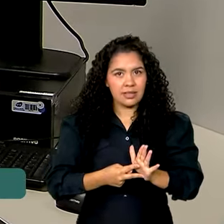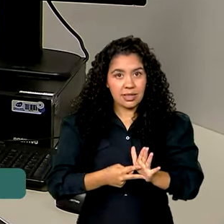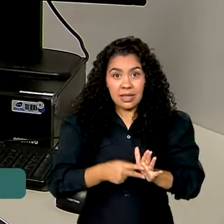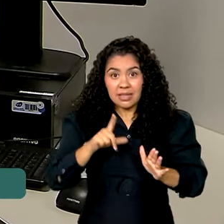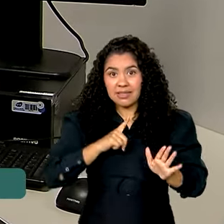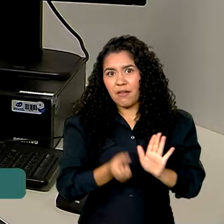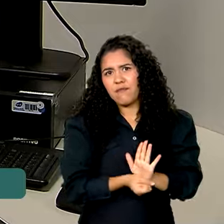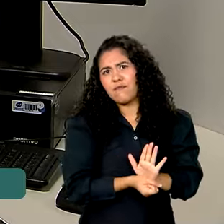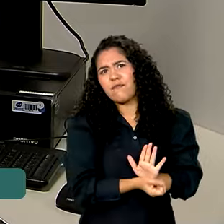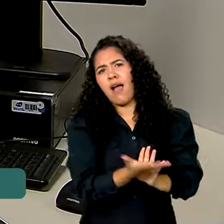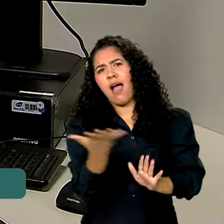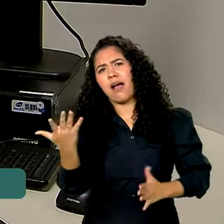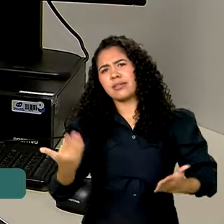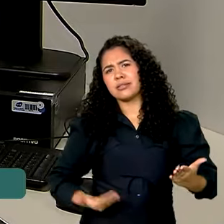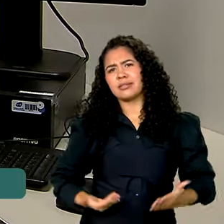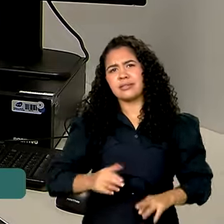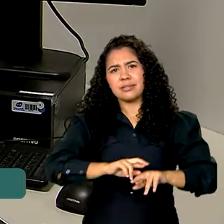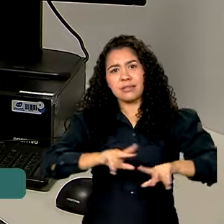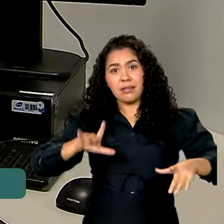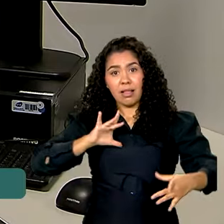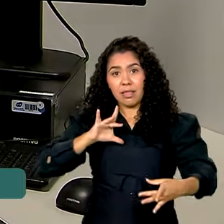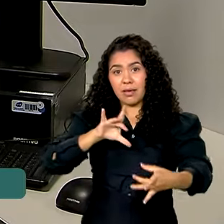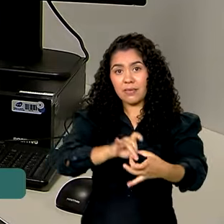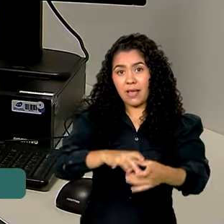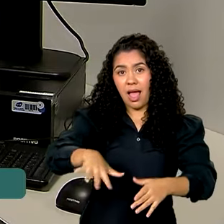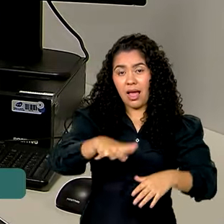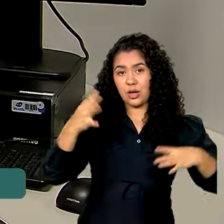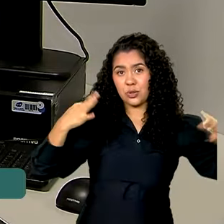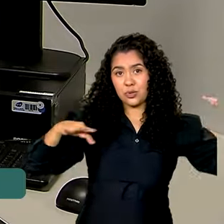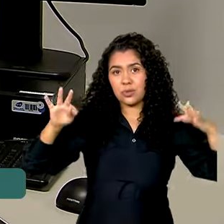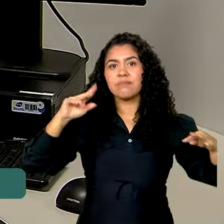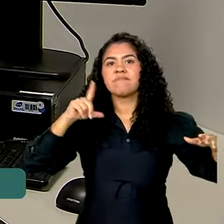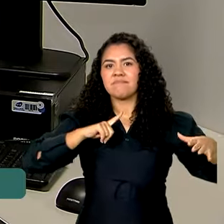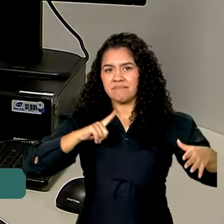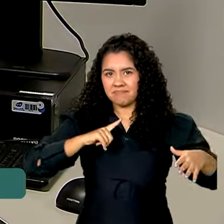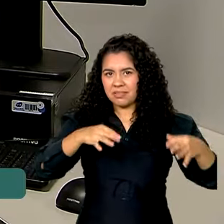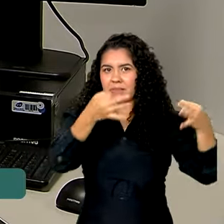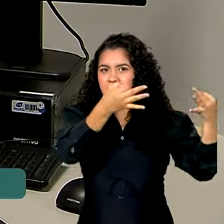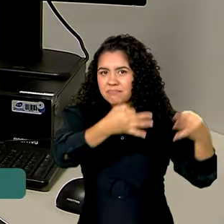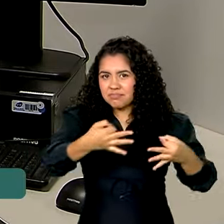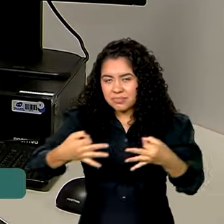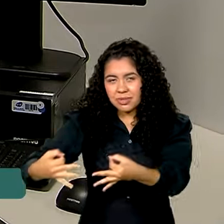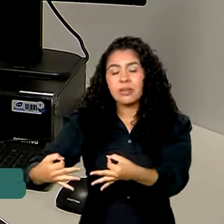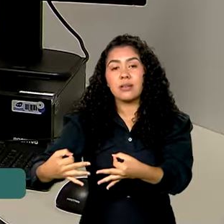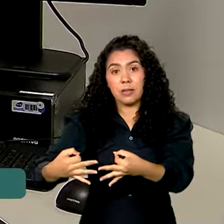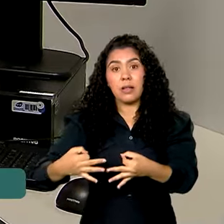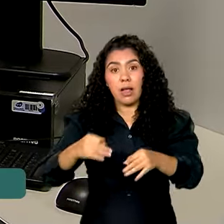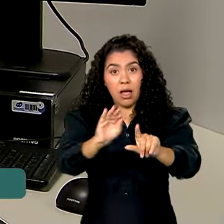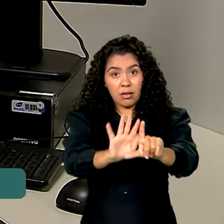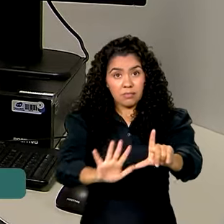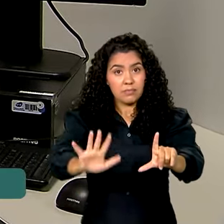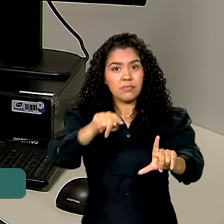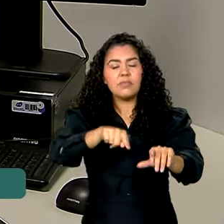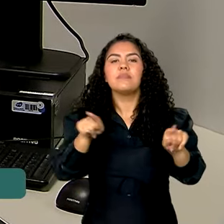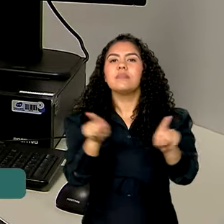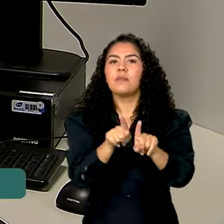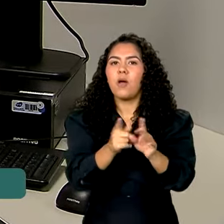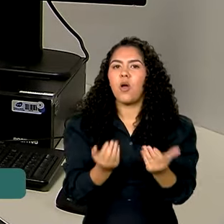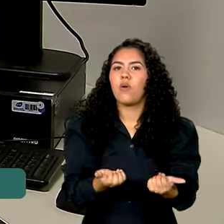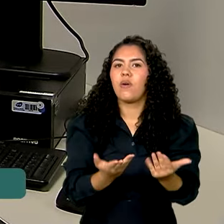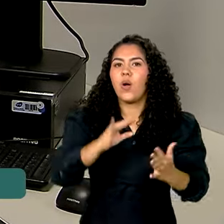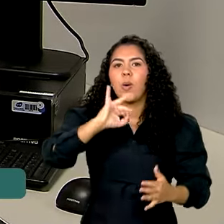serviços vinculados ao setor estão regulares. Além disso, o Cadastur também oferece